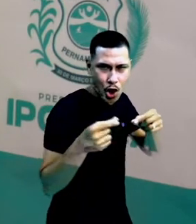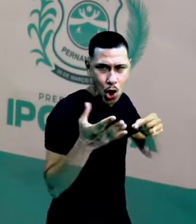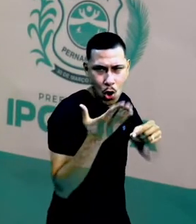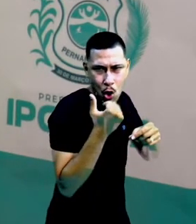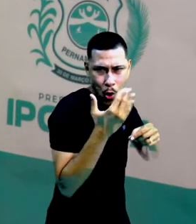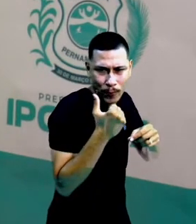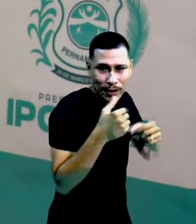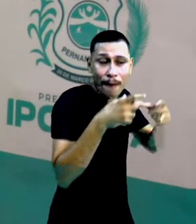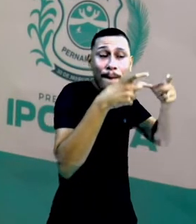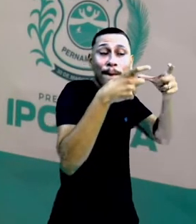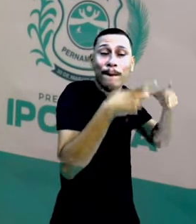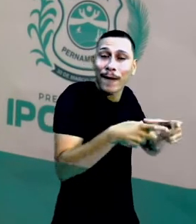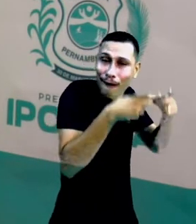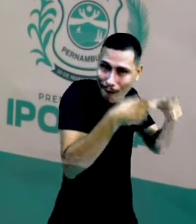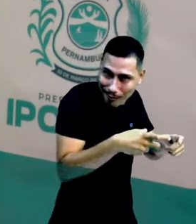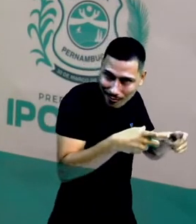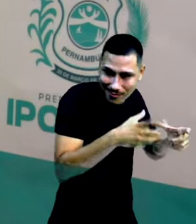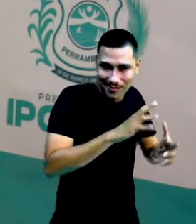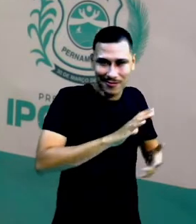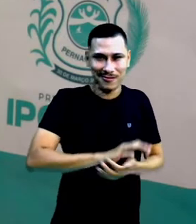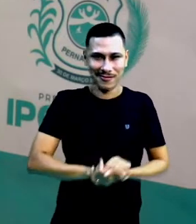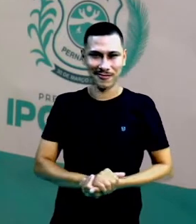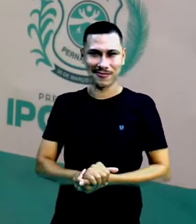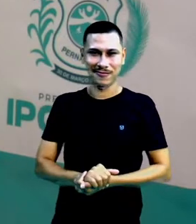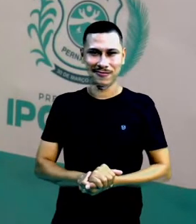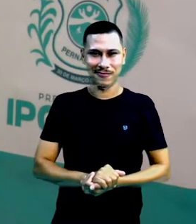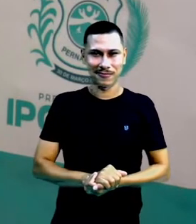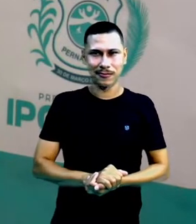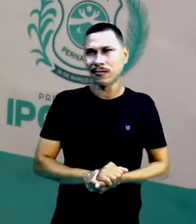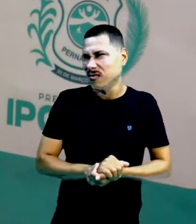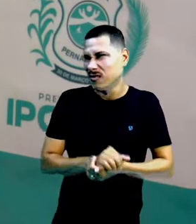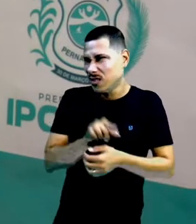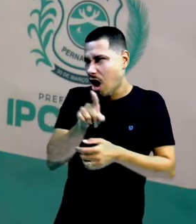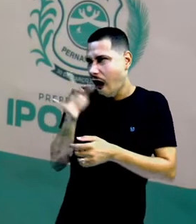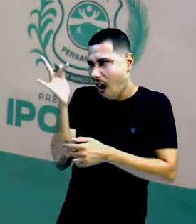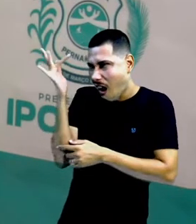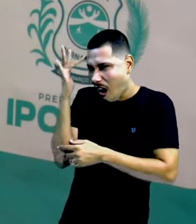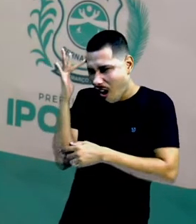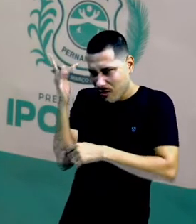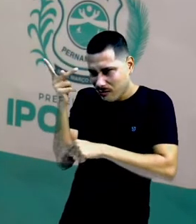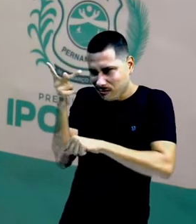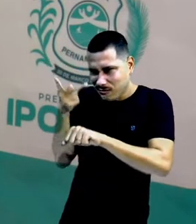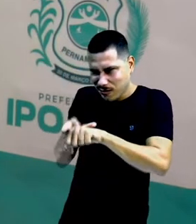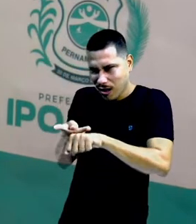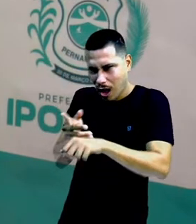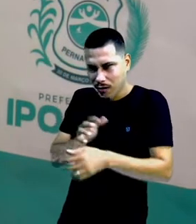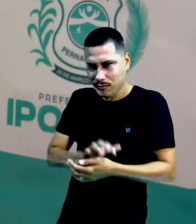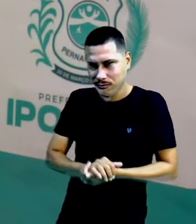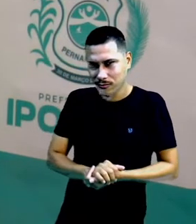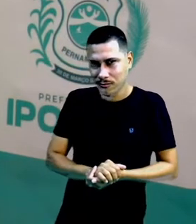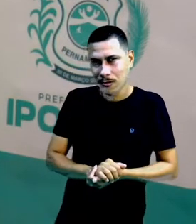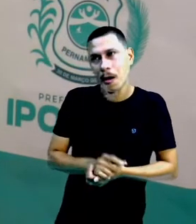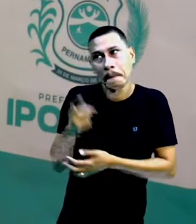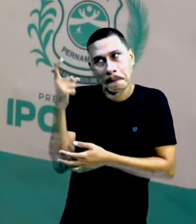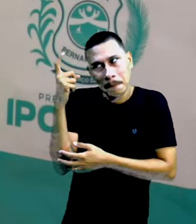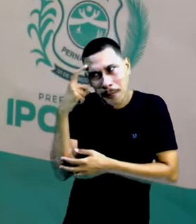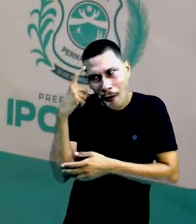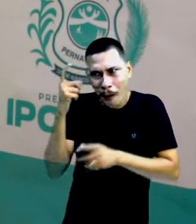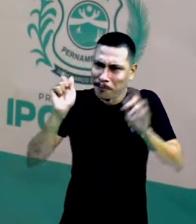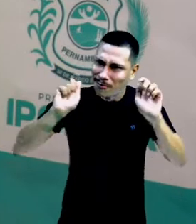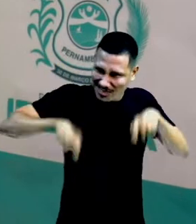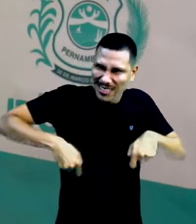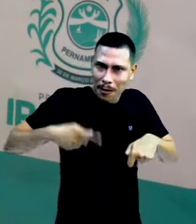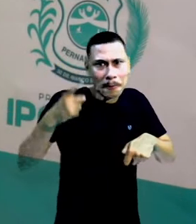estão levando para uma pedra? Vamos pensar, né?